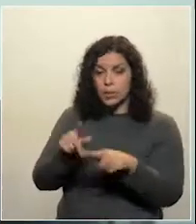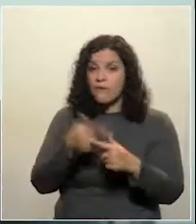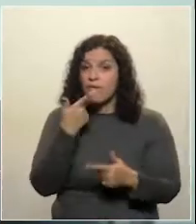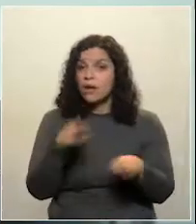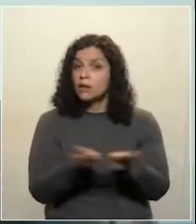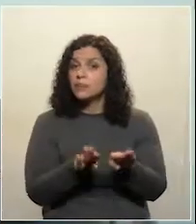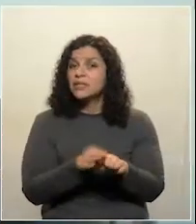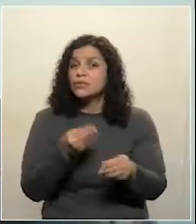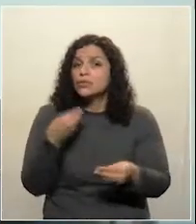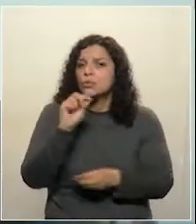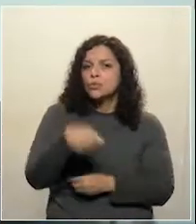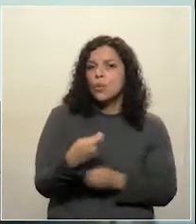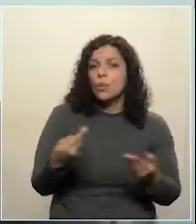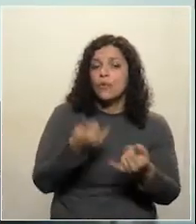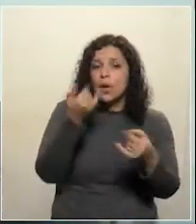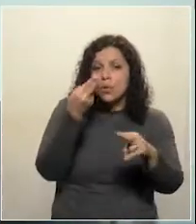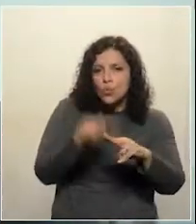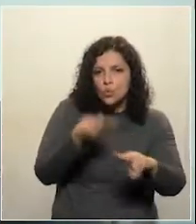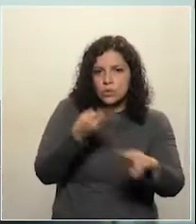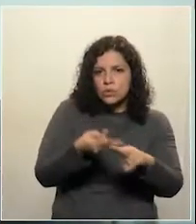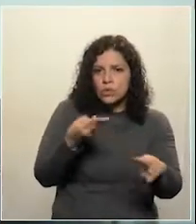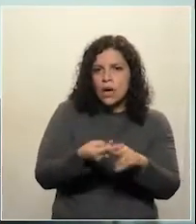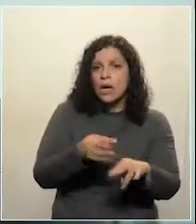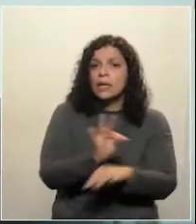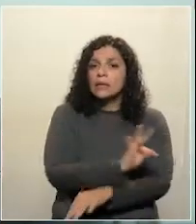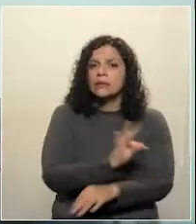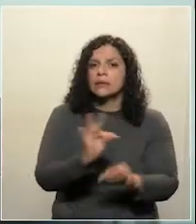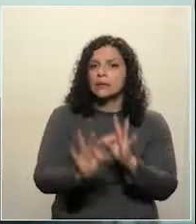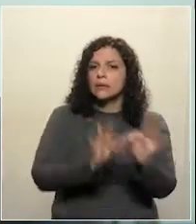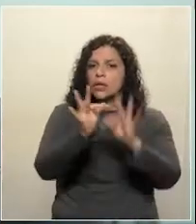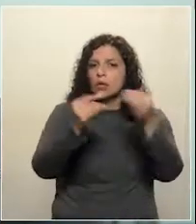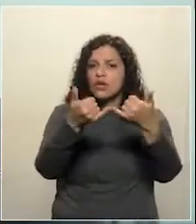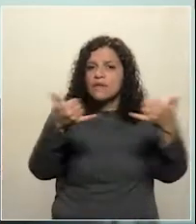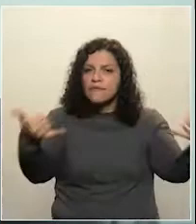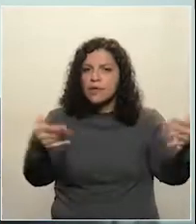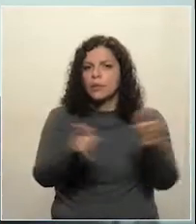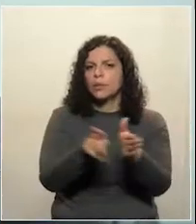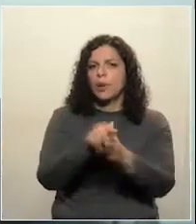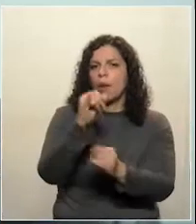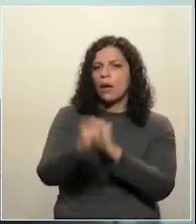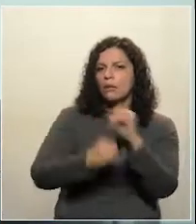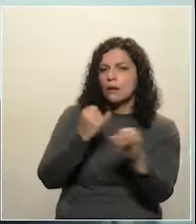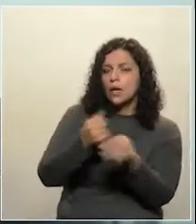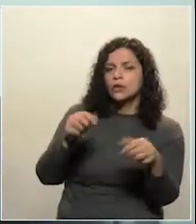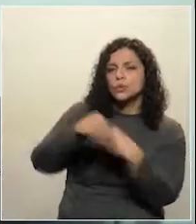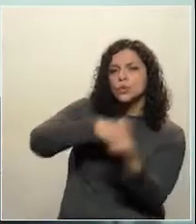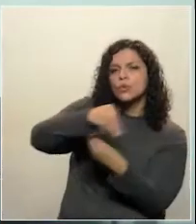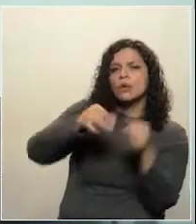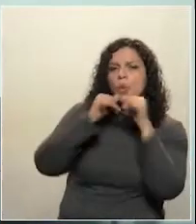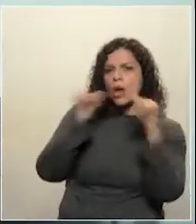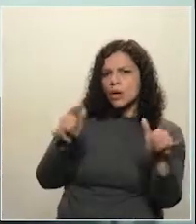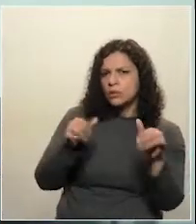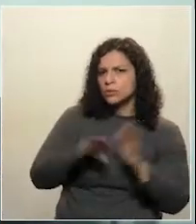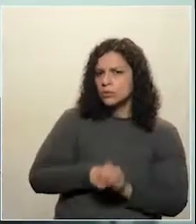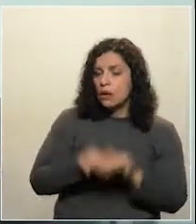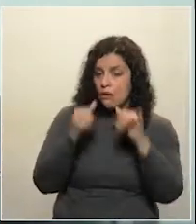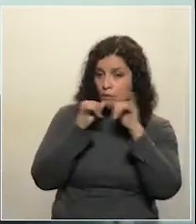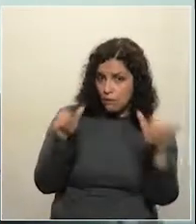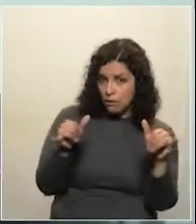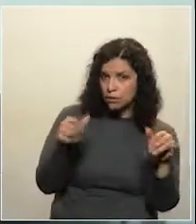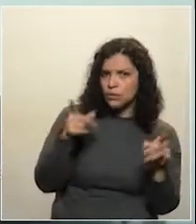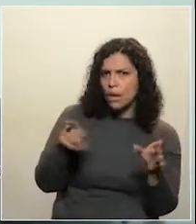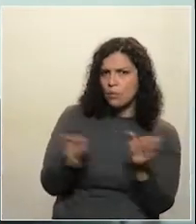está falando, em fazer o uso da comercialização também de fibra ótica e de energia. Se essa energia